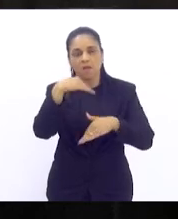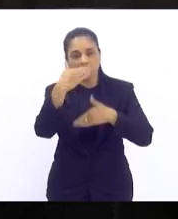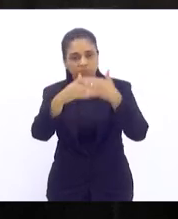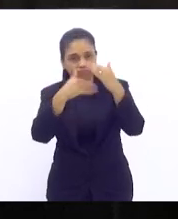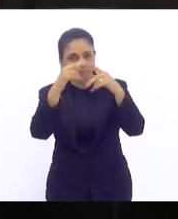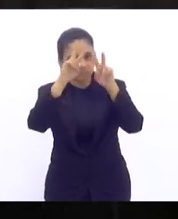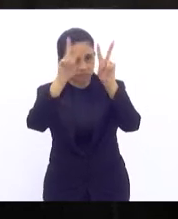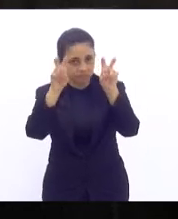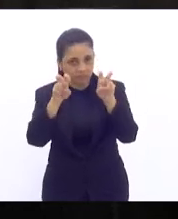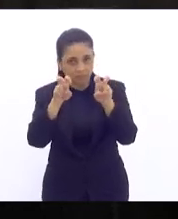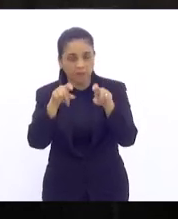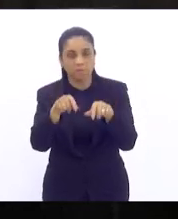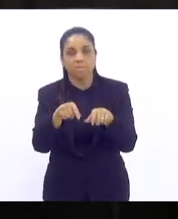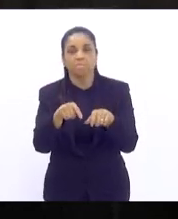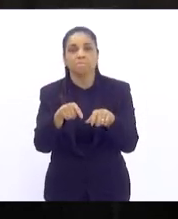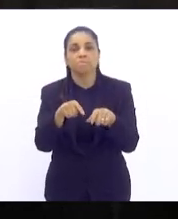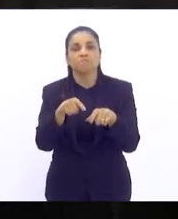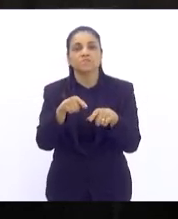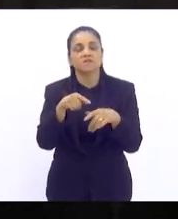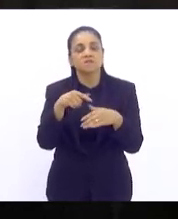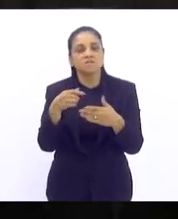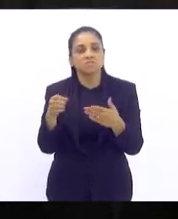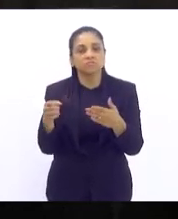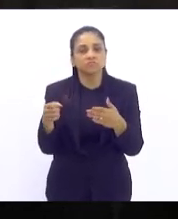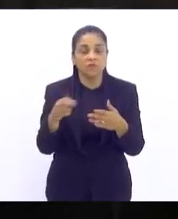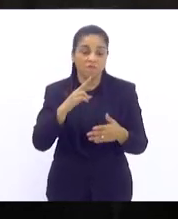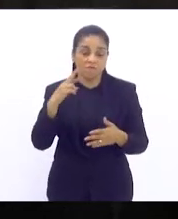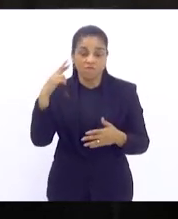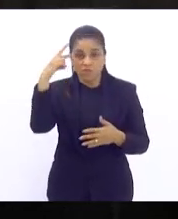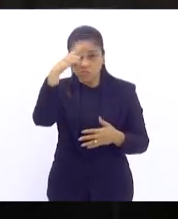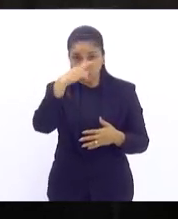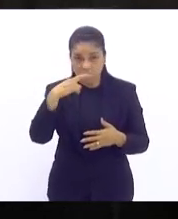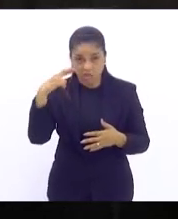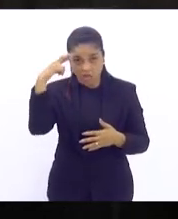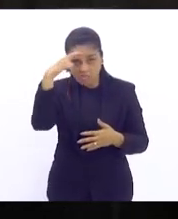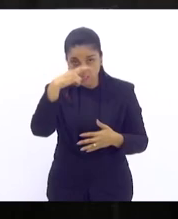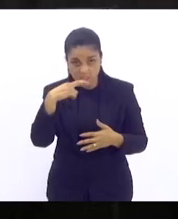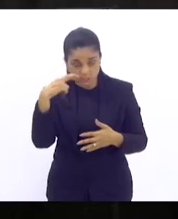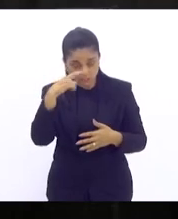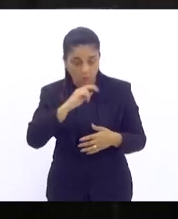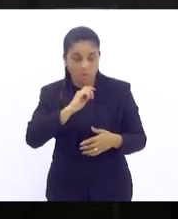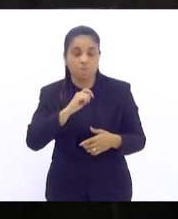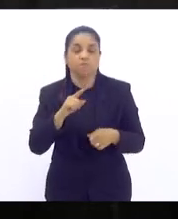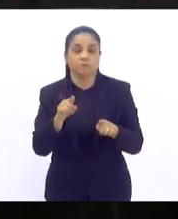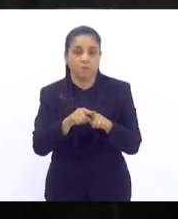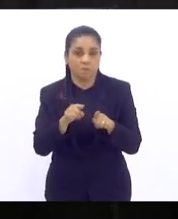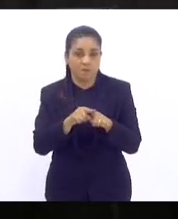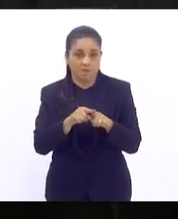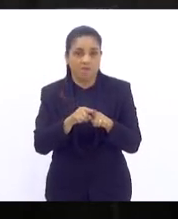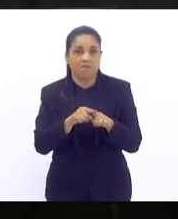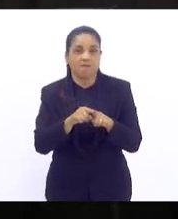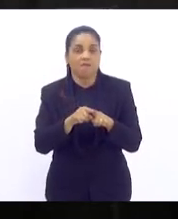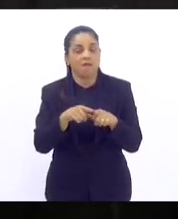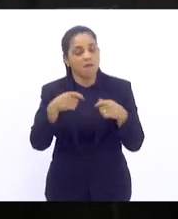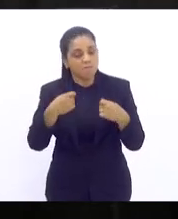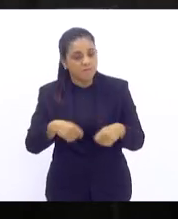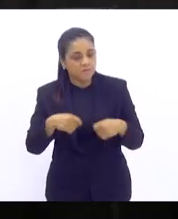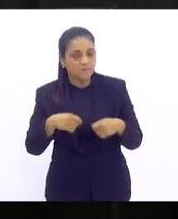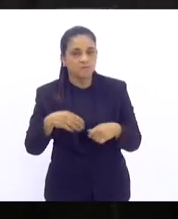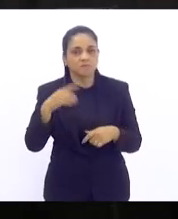tema e construir potencialidades de fiscalização é preciso deputado Márcio Galberto